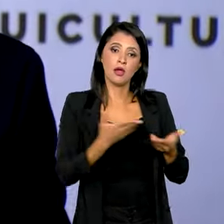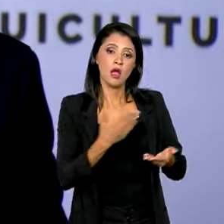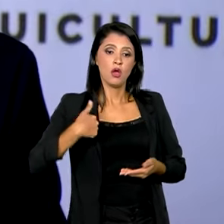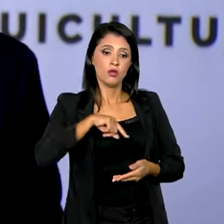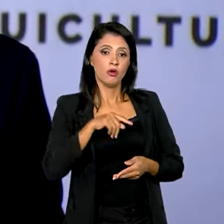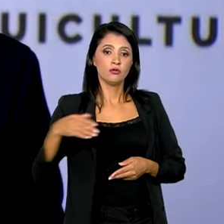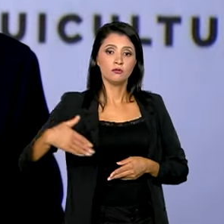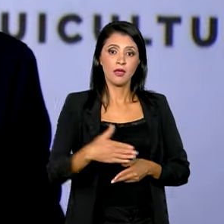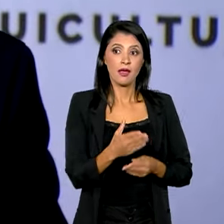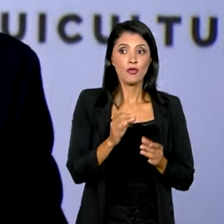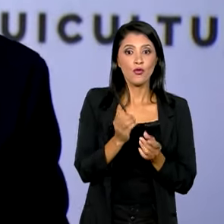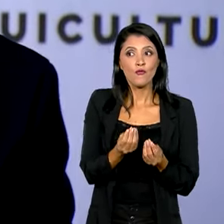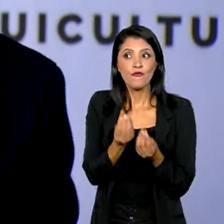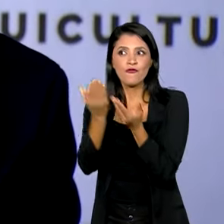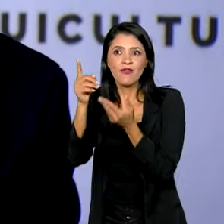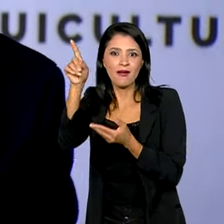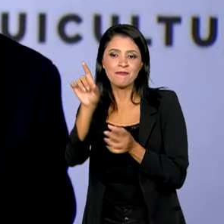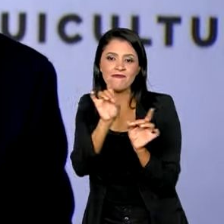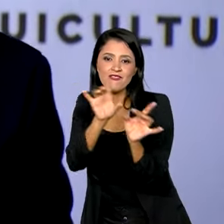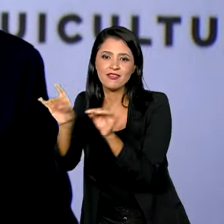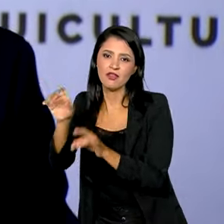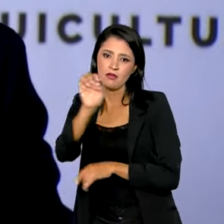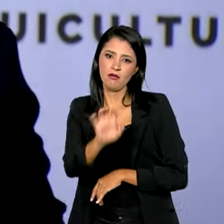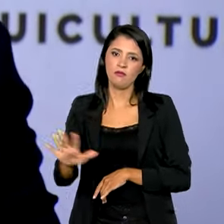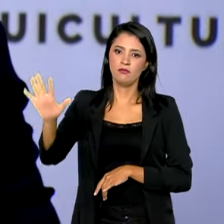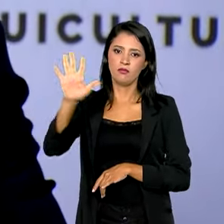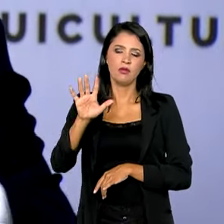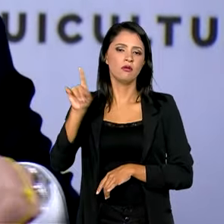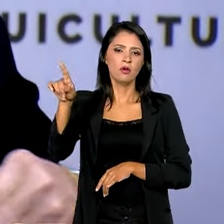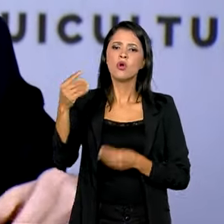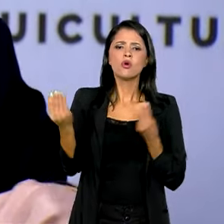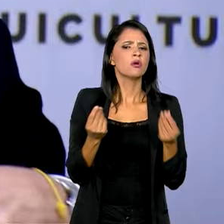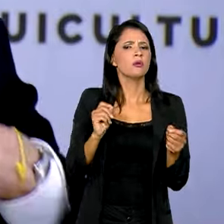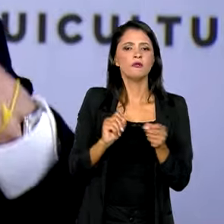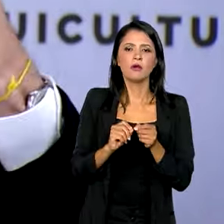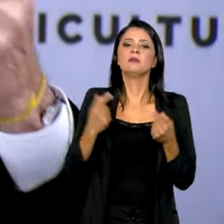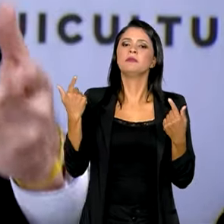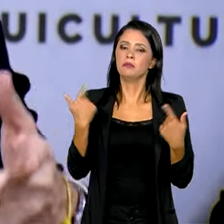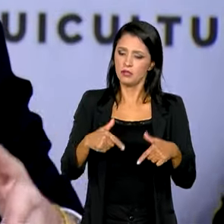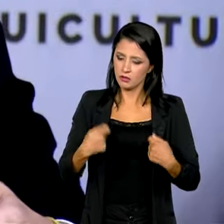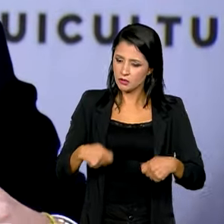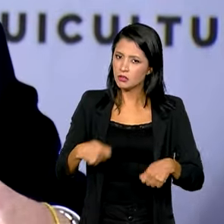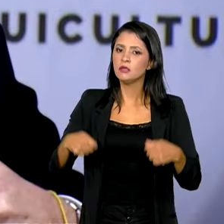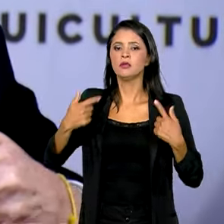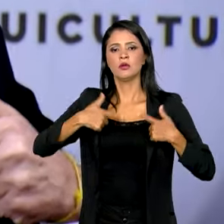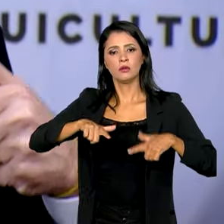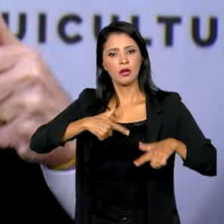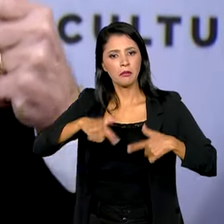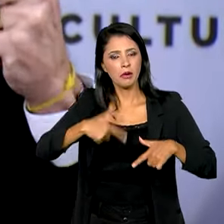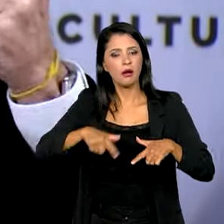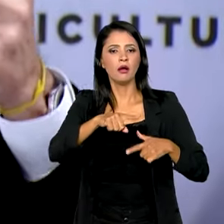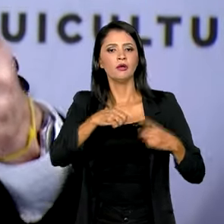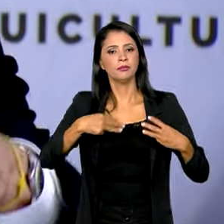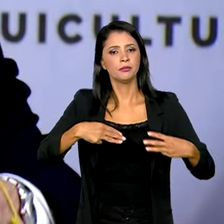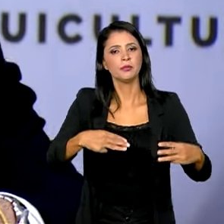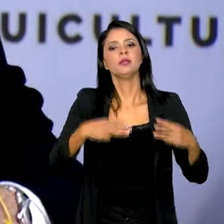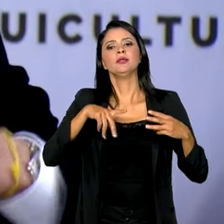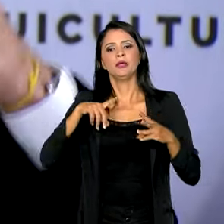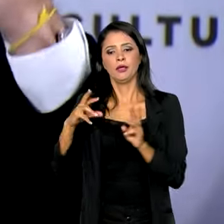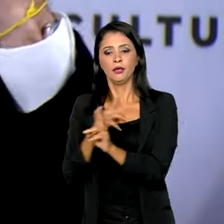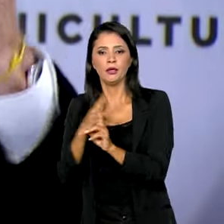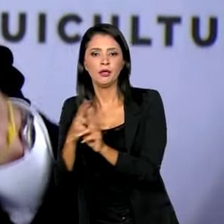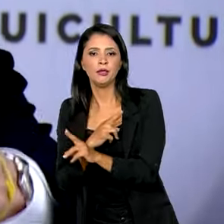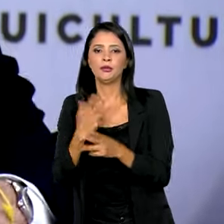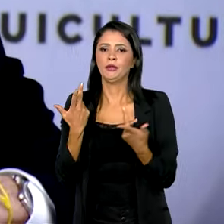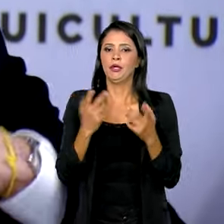pescado para o mercado europeu. A gente não faz isso sem um trabalho transversal que envolva o Ministério de Relações Exteriores, o Ministério de Indústria